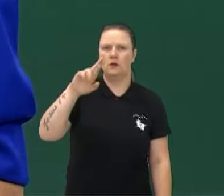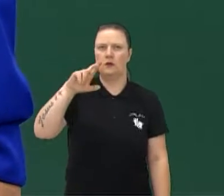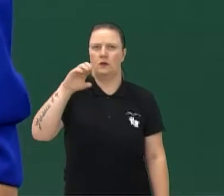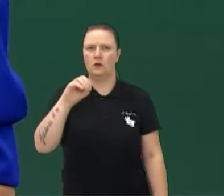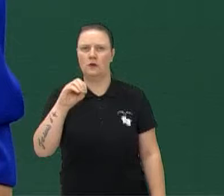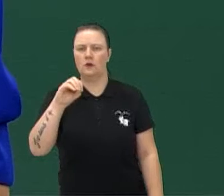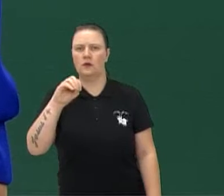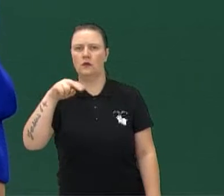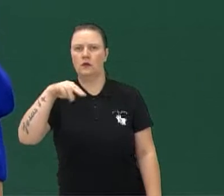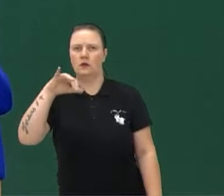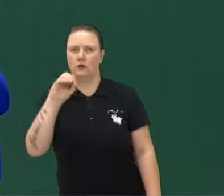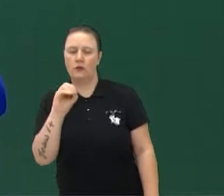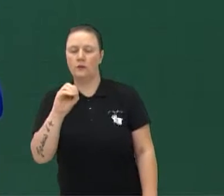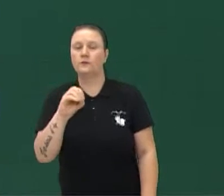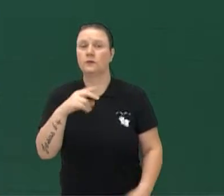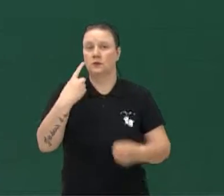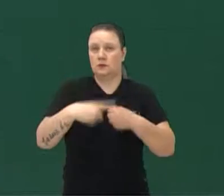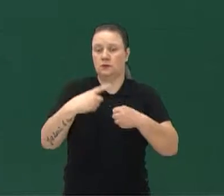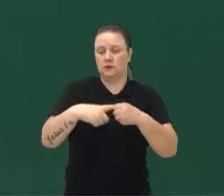Patrocínio.